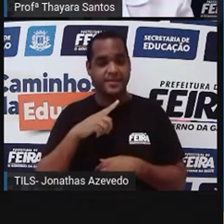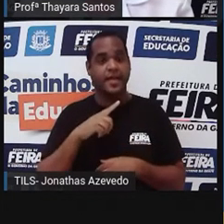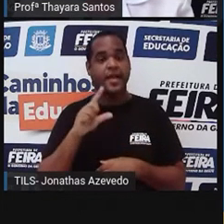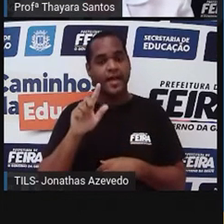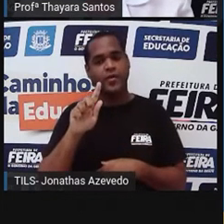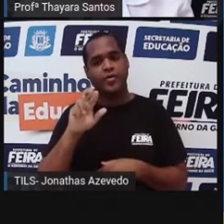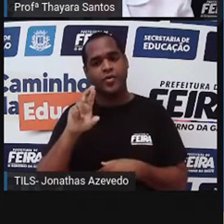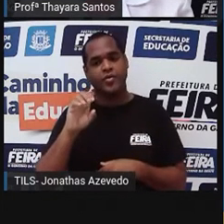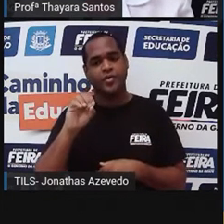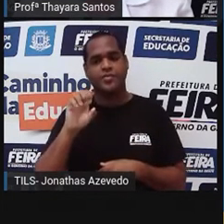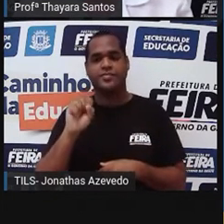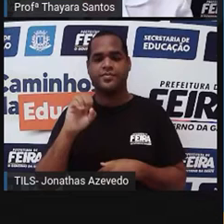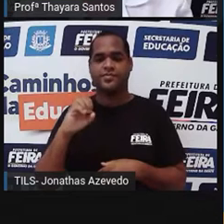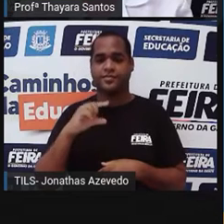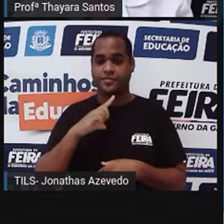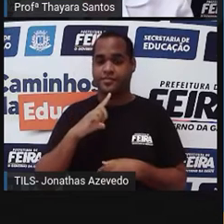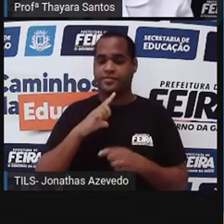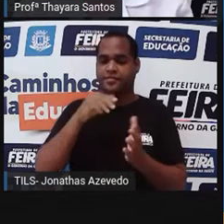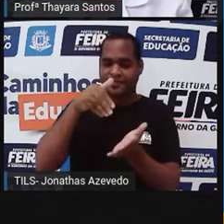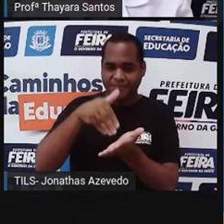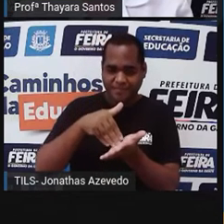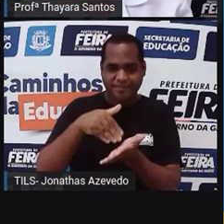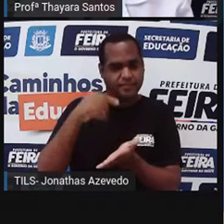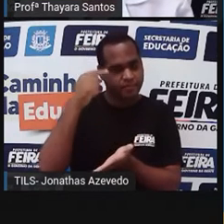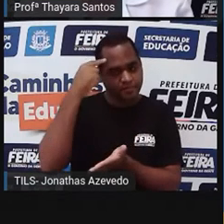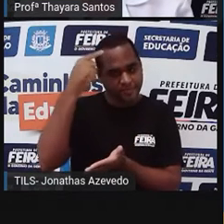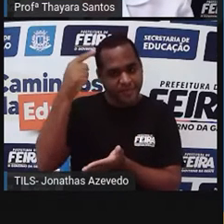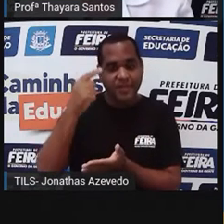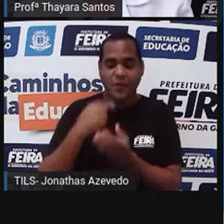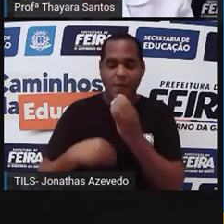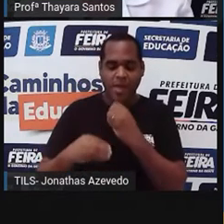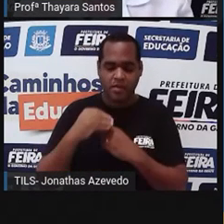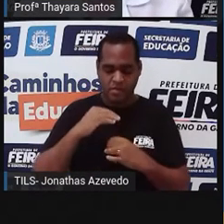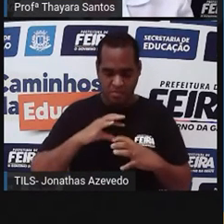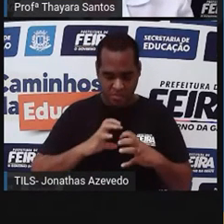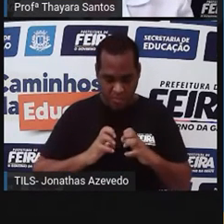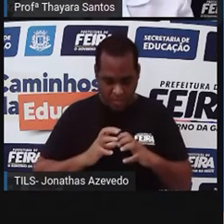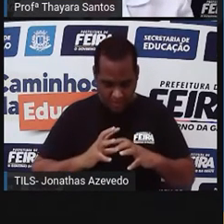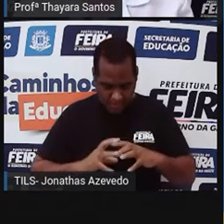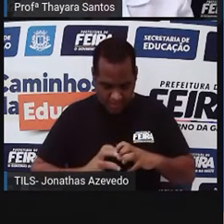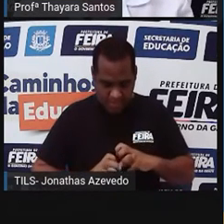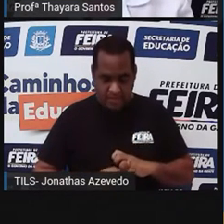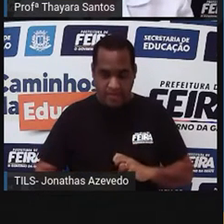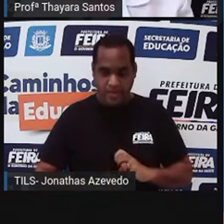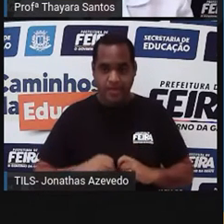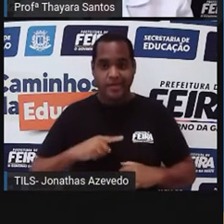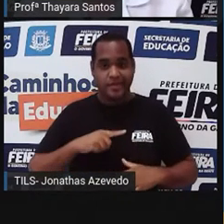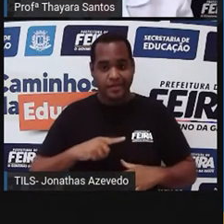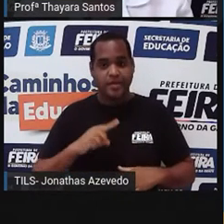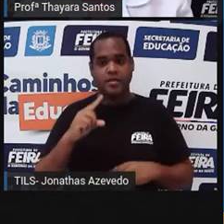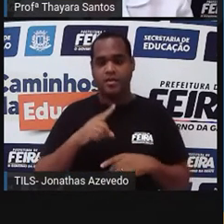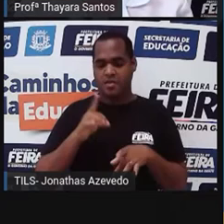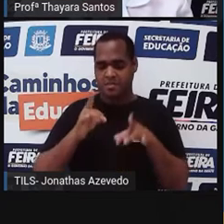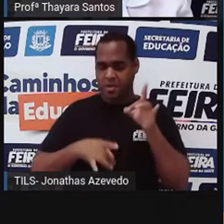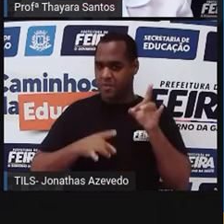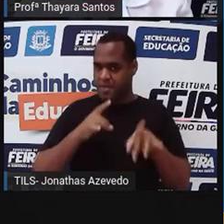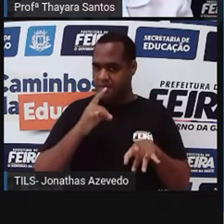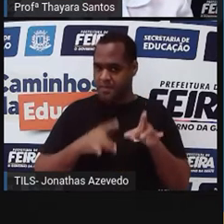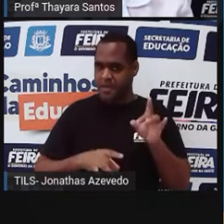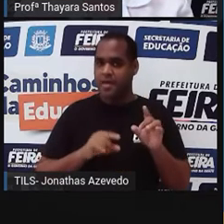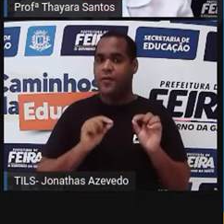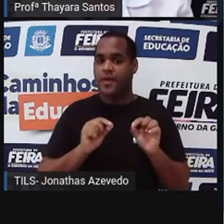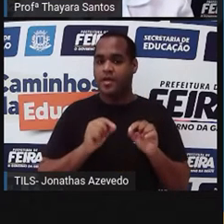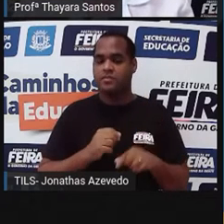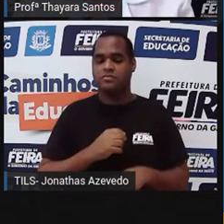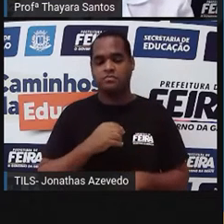grosso. Aqui já está na parte final da digestão e aquilo que não vai servir mais para o organismo vai ser eliminado pelo